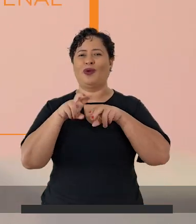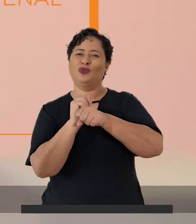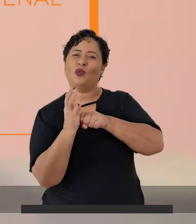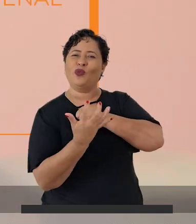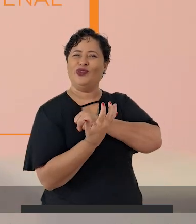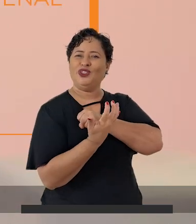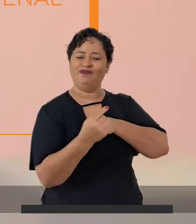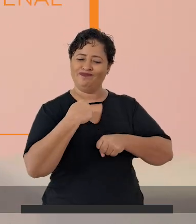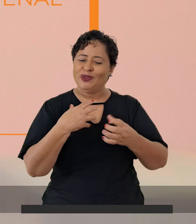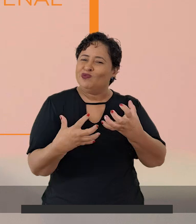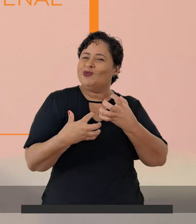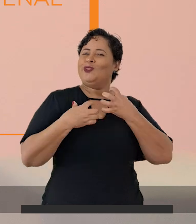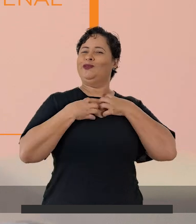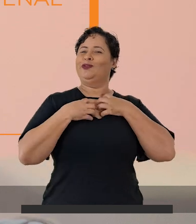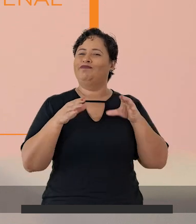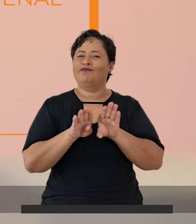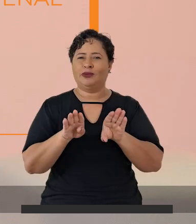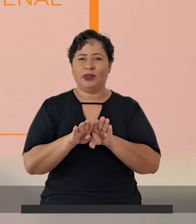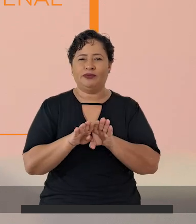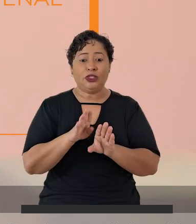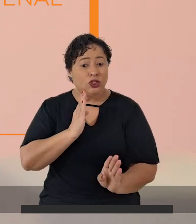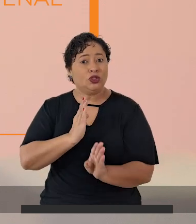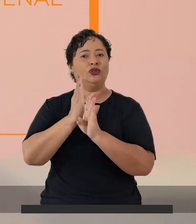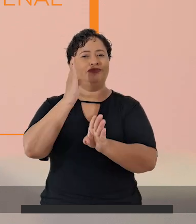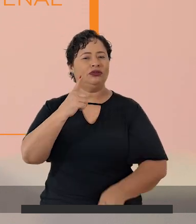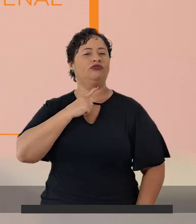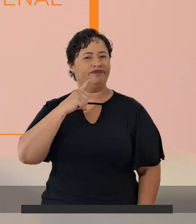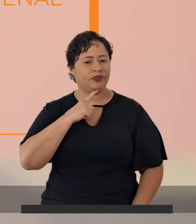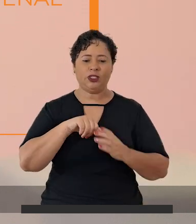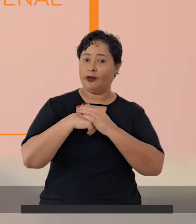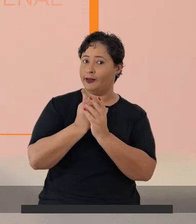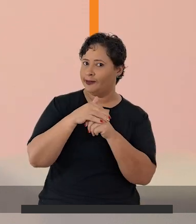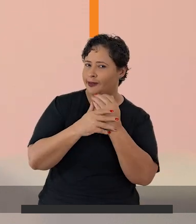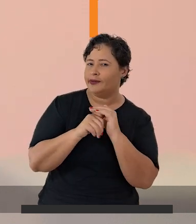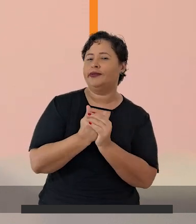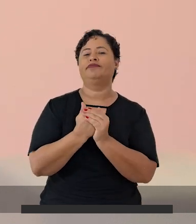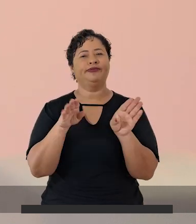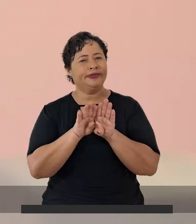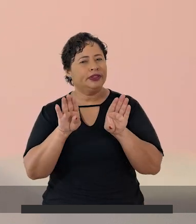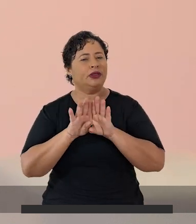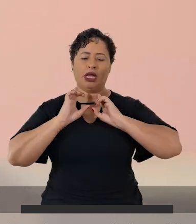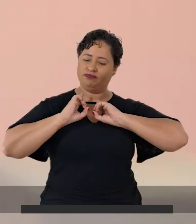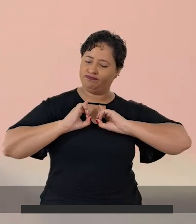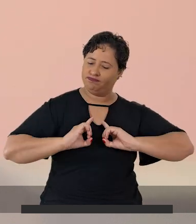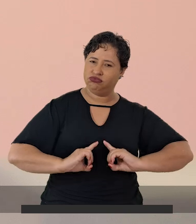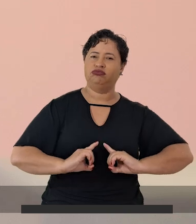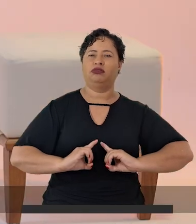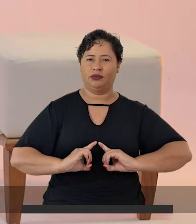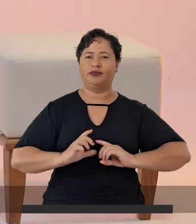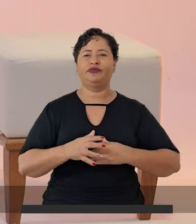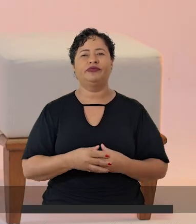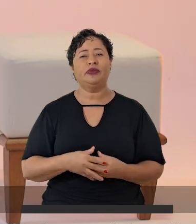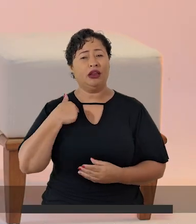A morte dele mexeu muito comigo e fui diagnosticado na época com transtorno de ansiedade generalizada, transtorno depressivo maior.